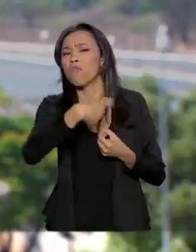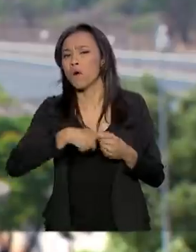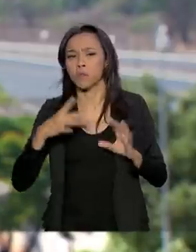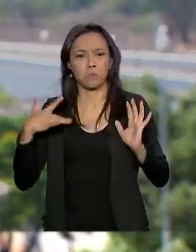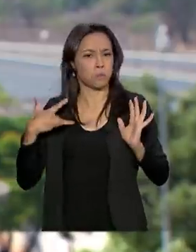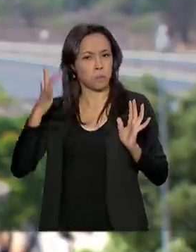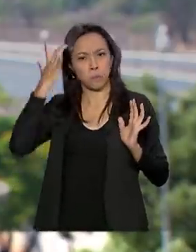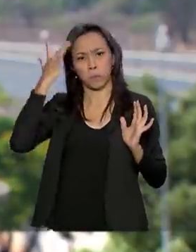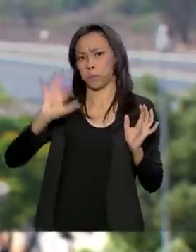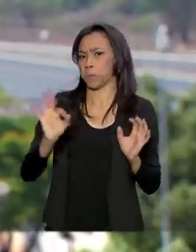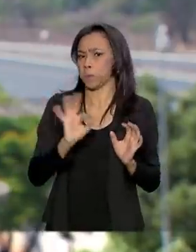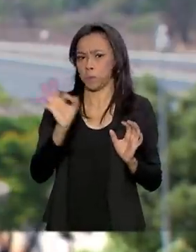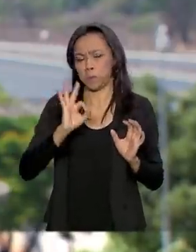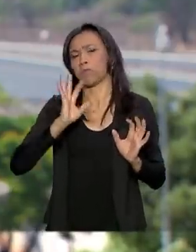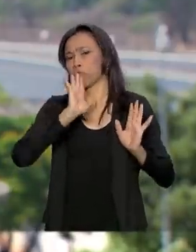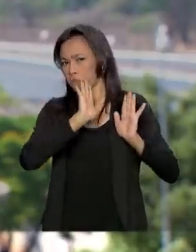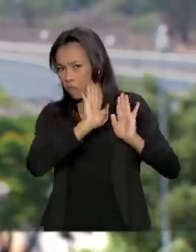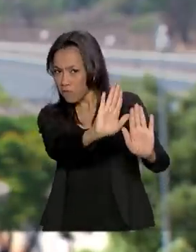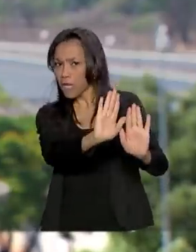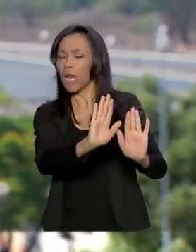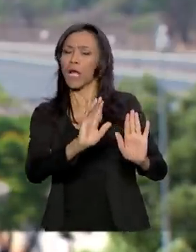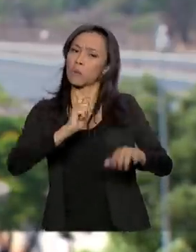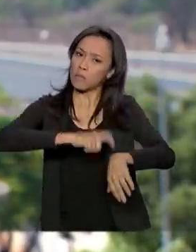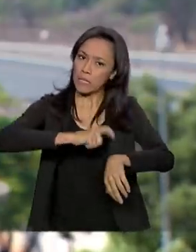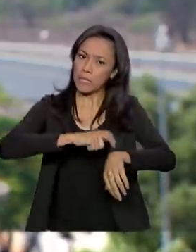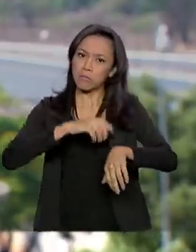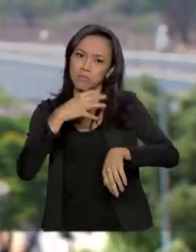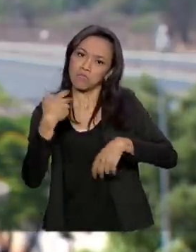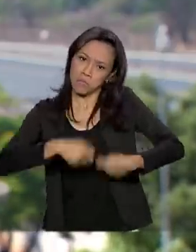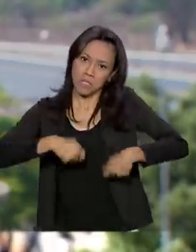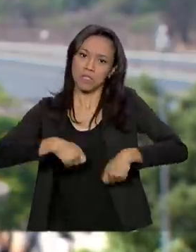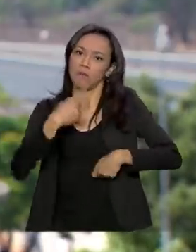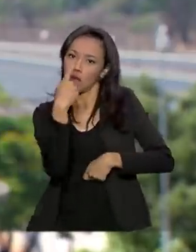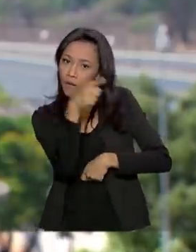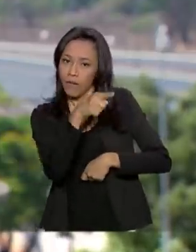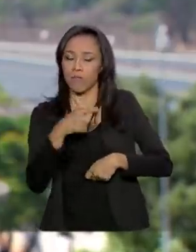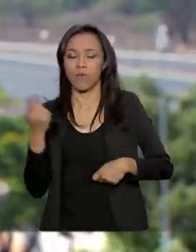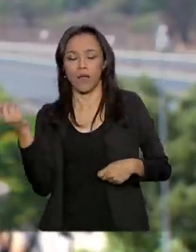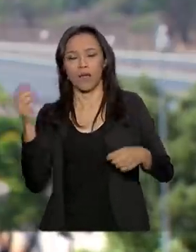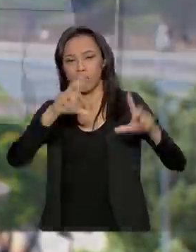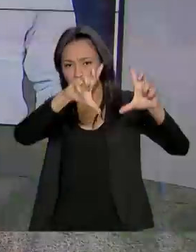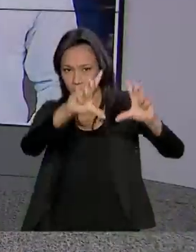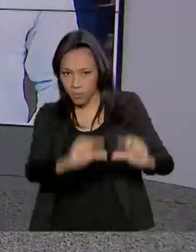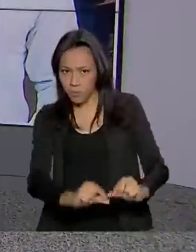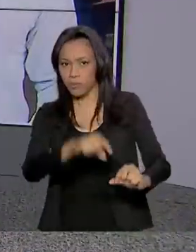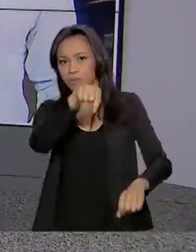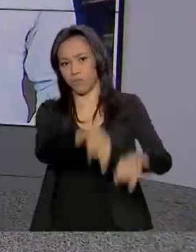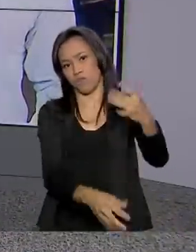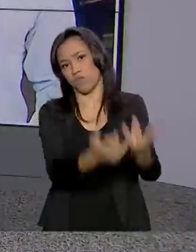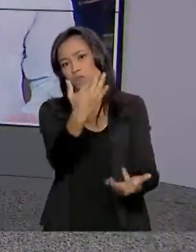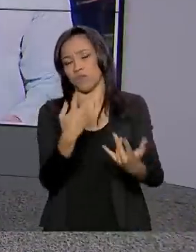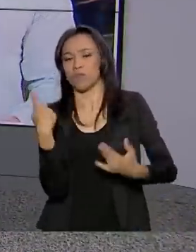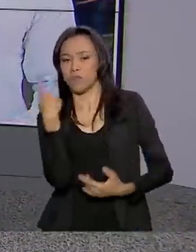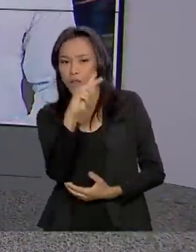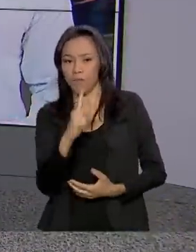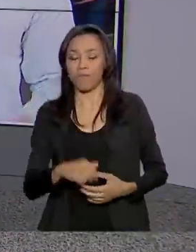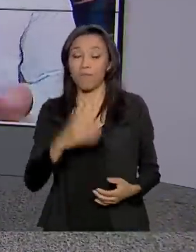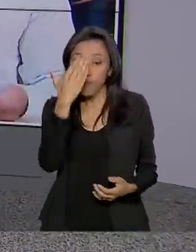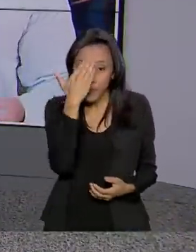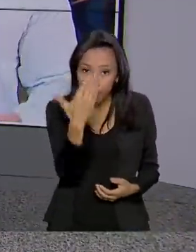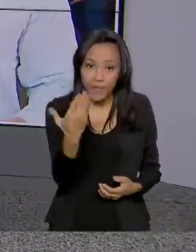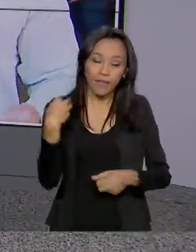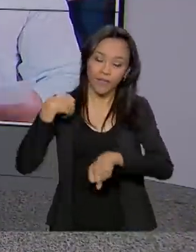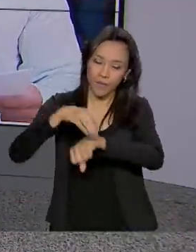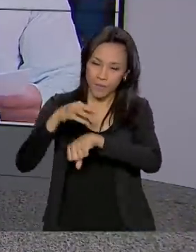devem ficar por lá o tempo que for necessário para ajudar aí no combate a esses incêndios. Renata, volto com você. Obrigada, Selma, pelas suas informações